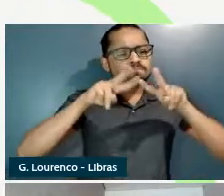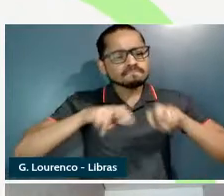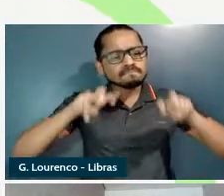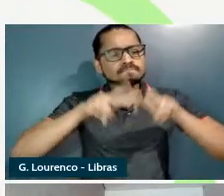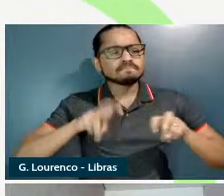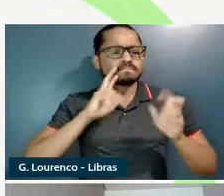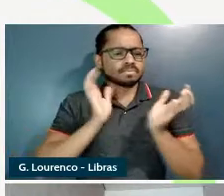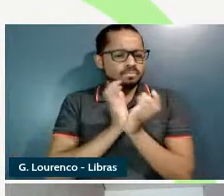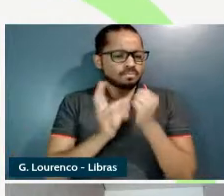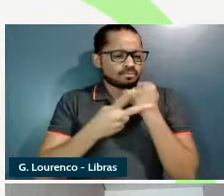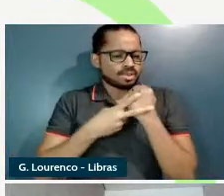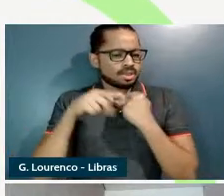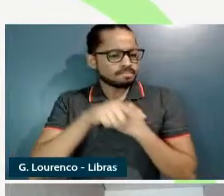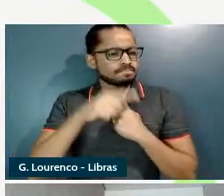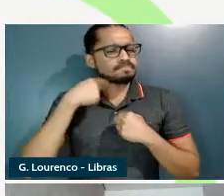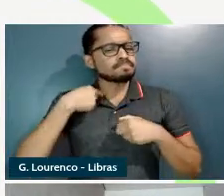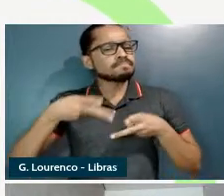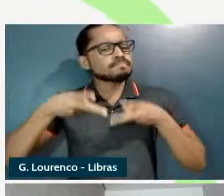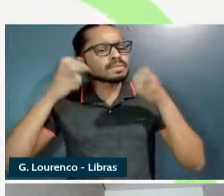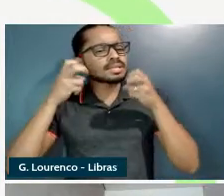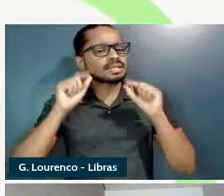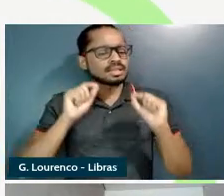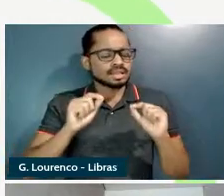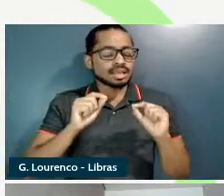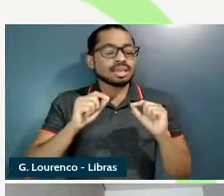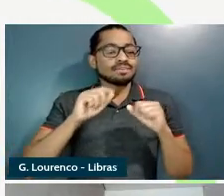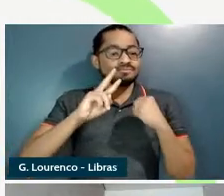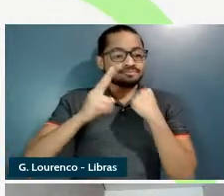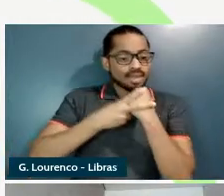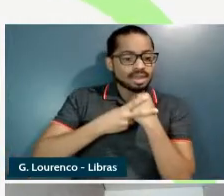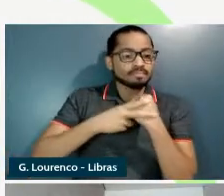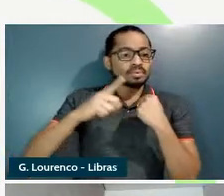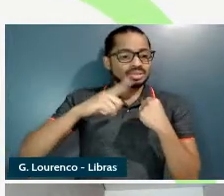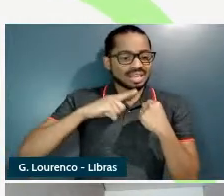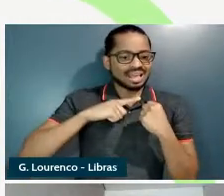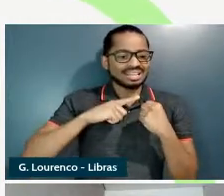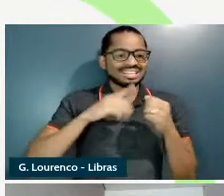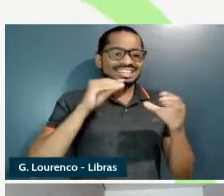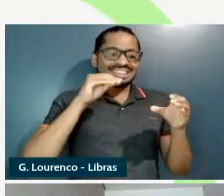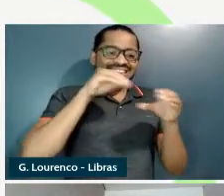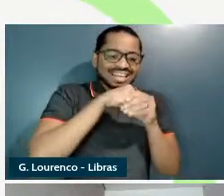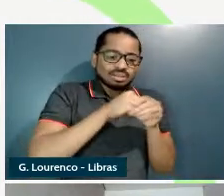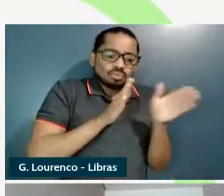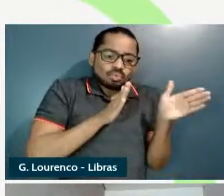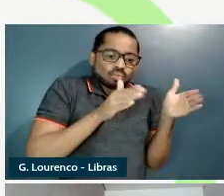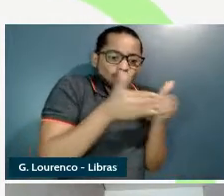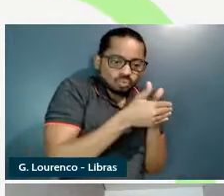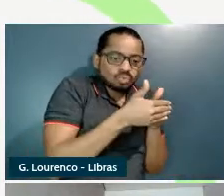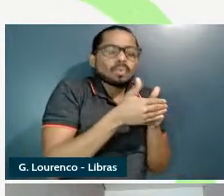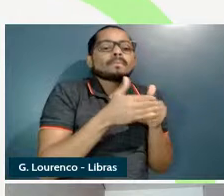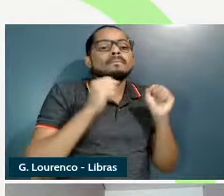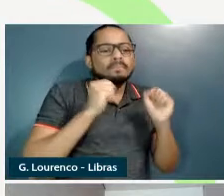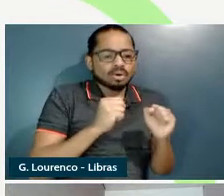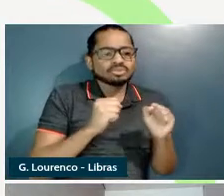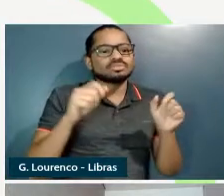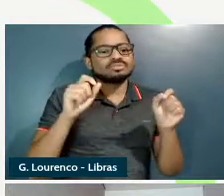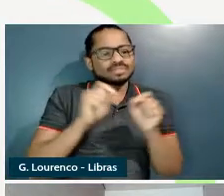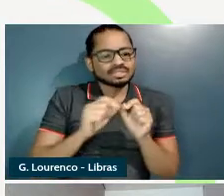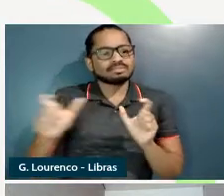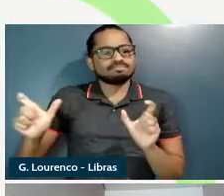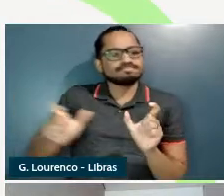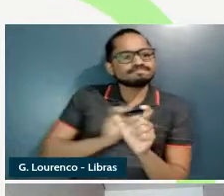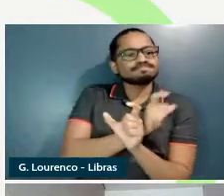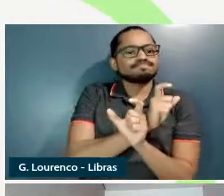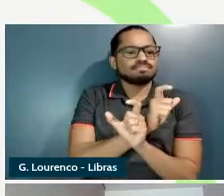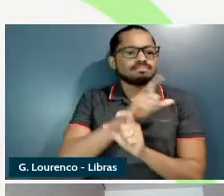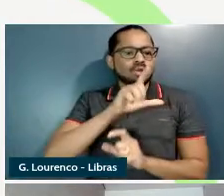eu percebi que apenas aqueles verbos que carregam o sentido de continência é que podem realizar a inversão locativa que eu